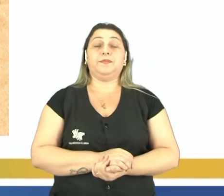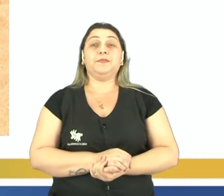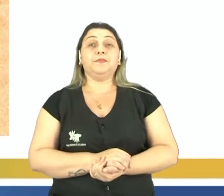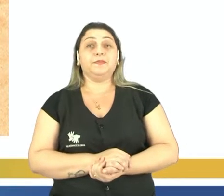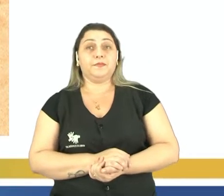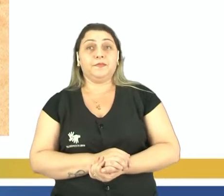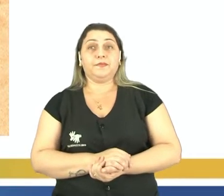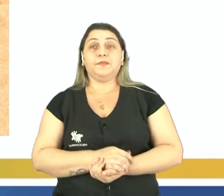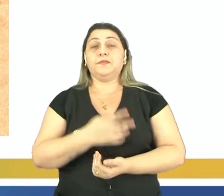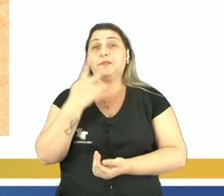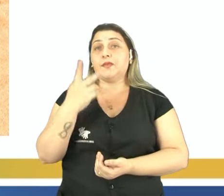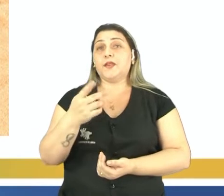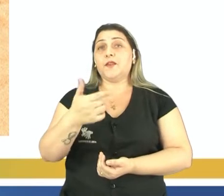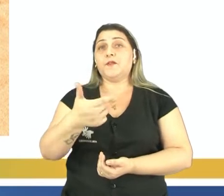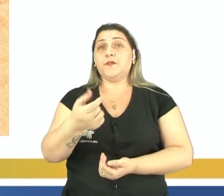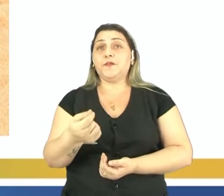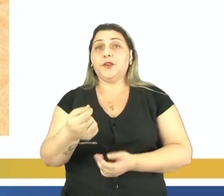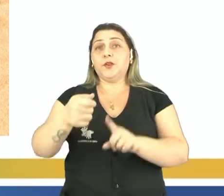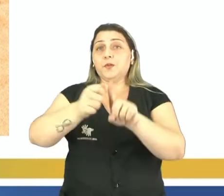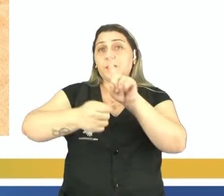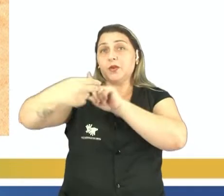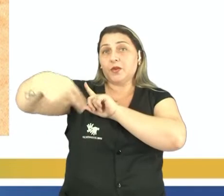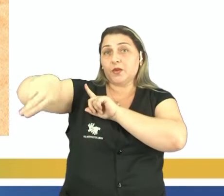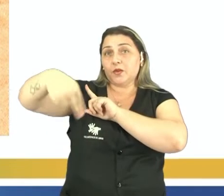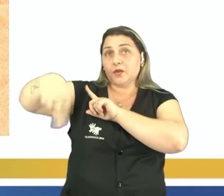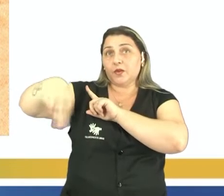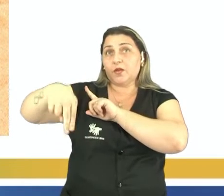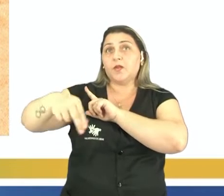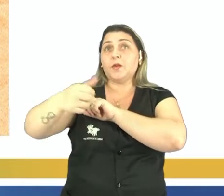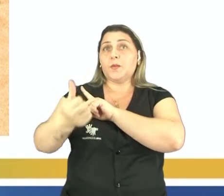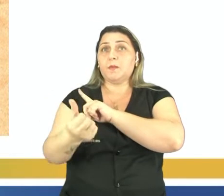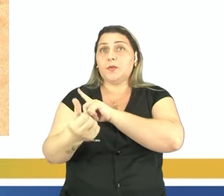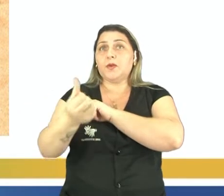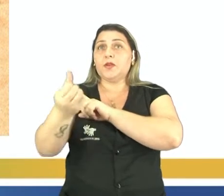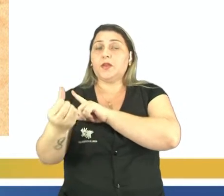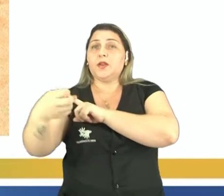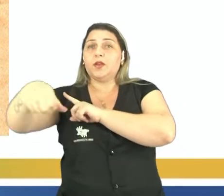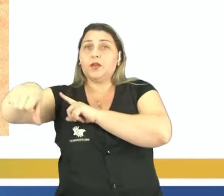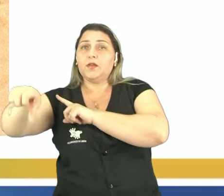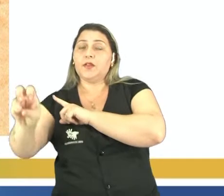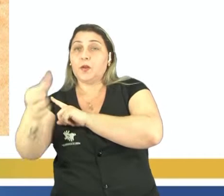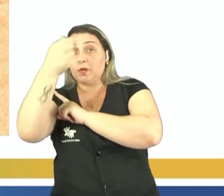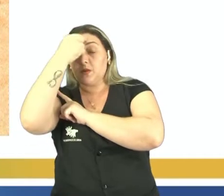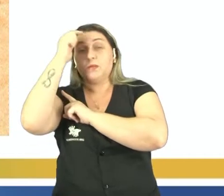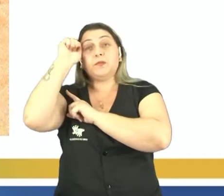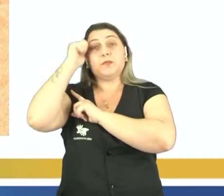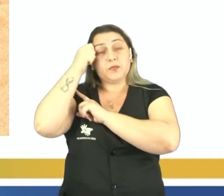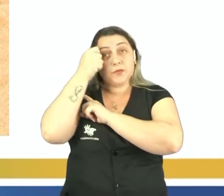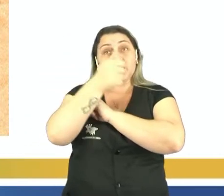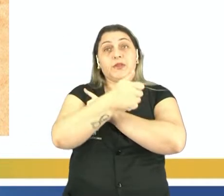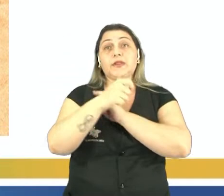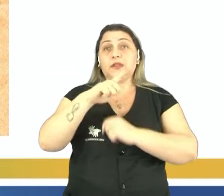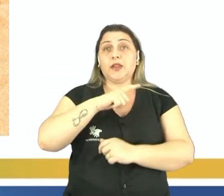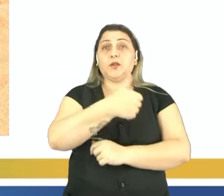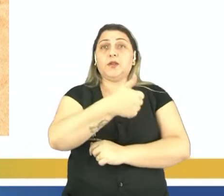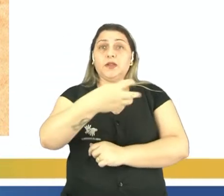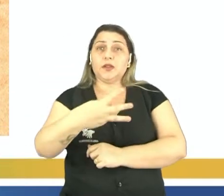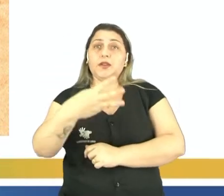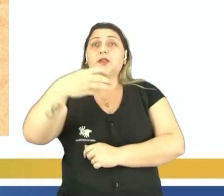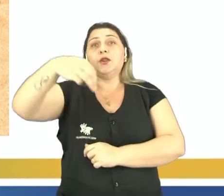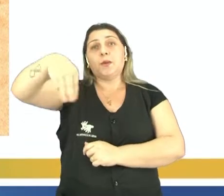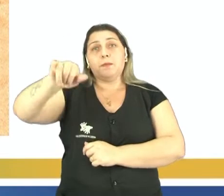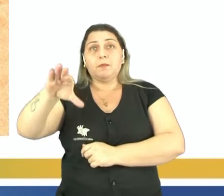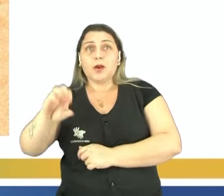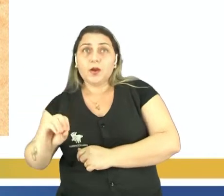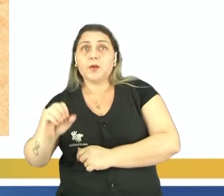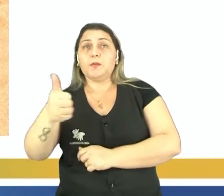Então, pessoal, aqui vamos falar sobre o dia 20 de novembro. Será o dia da consciência negra, né? Então, ter aqui o 13 de maio de 1888,